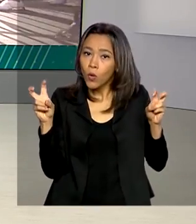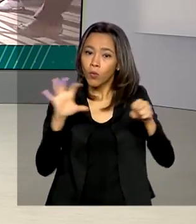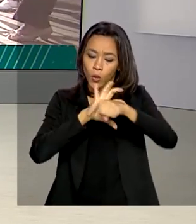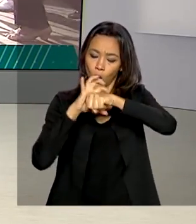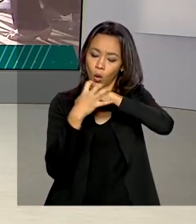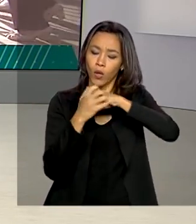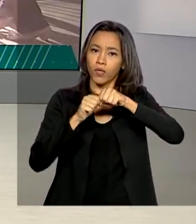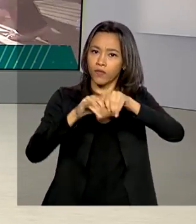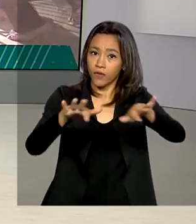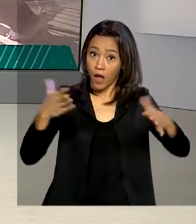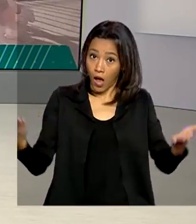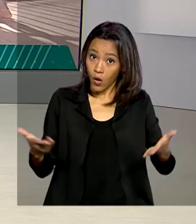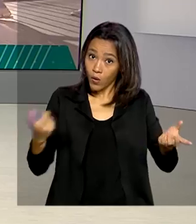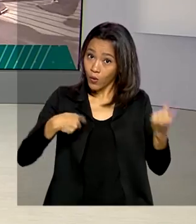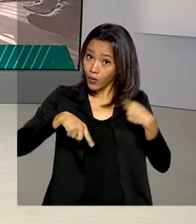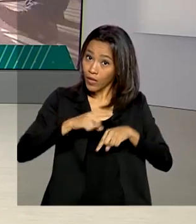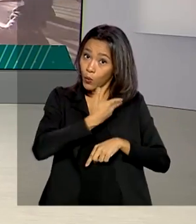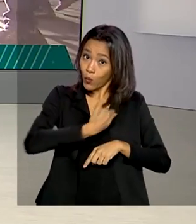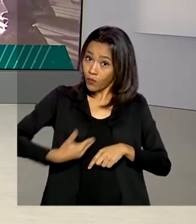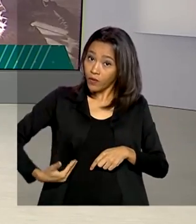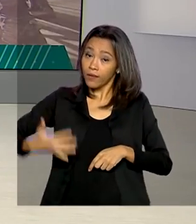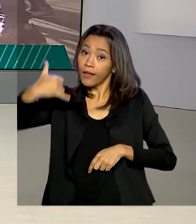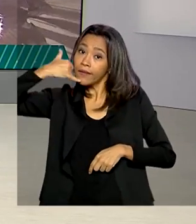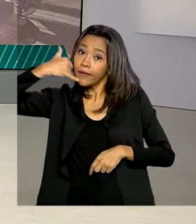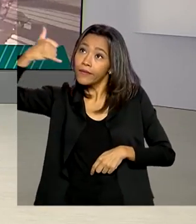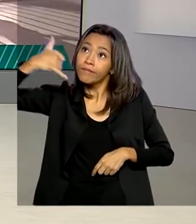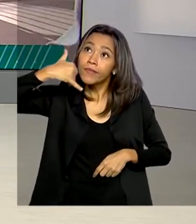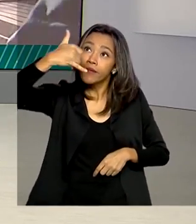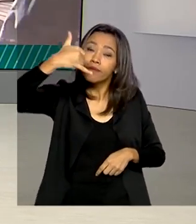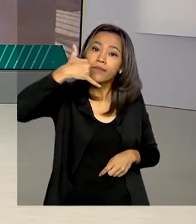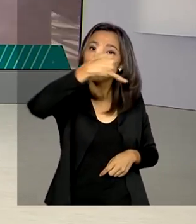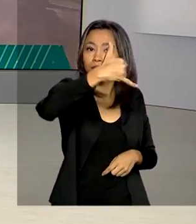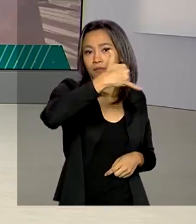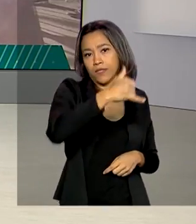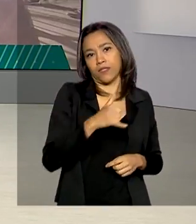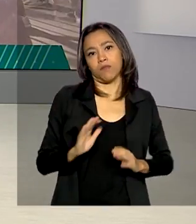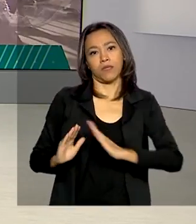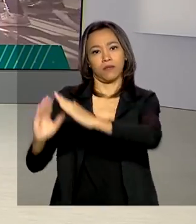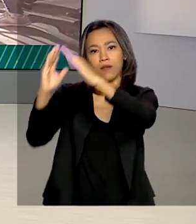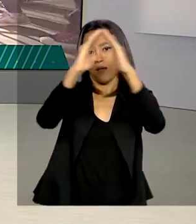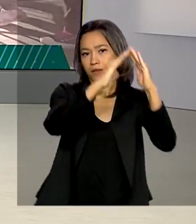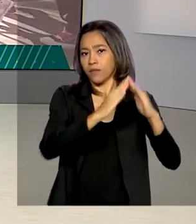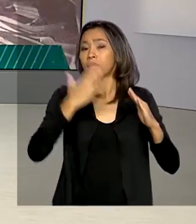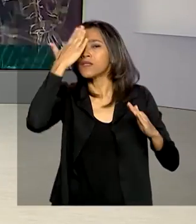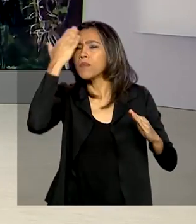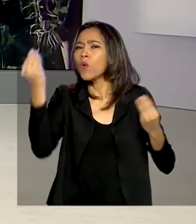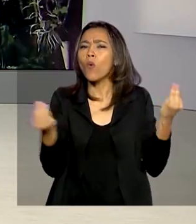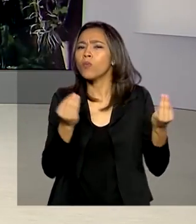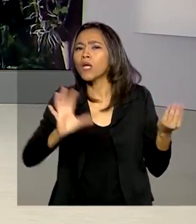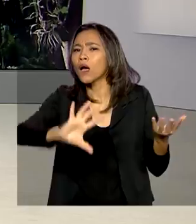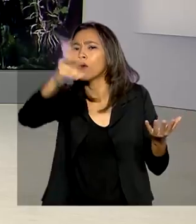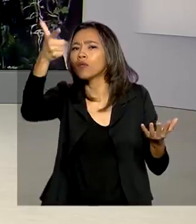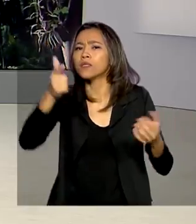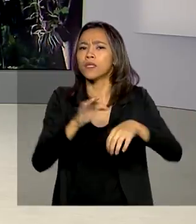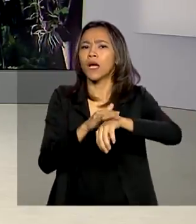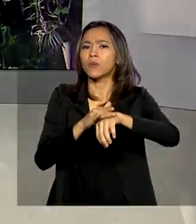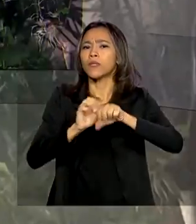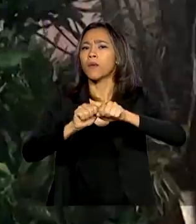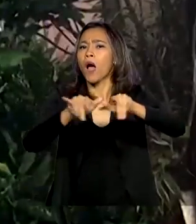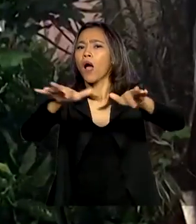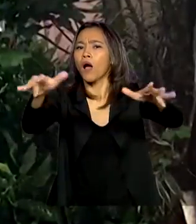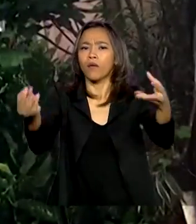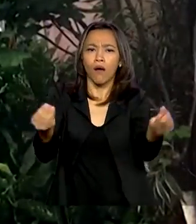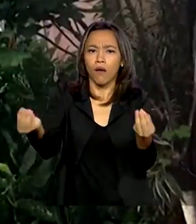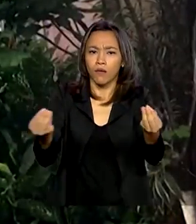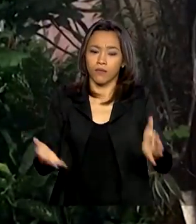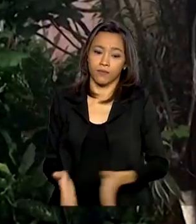o governo que está ligando para as residências. Quer monitorar a evolução da doença no país. Com o avanço